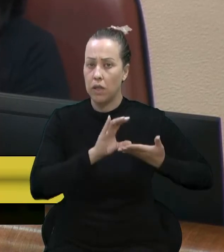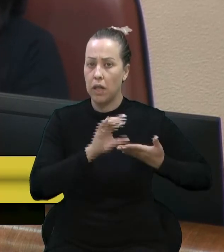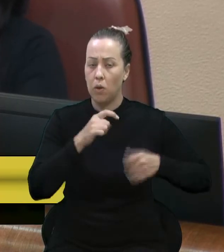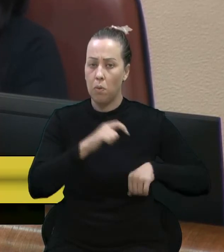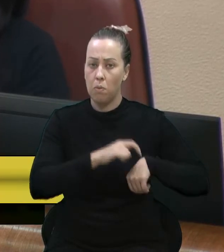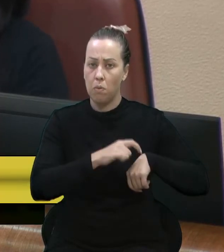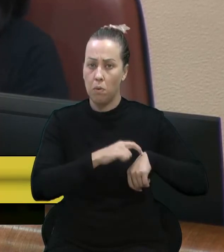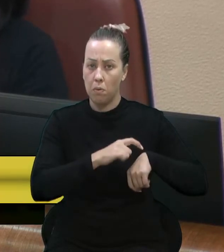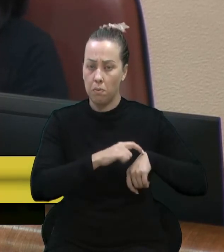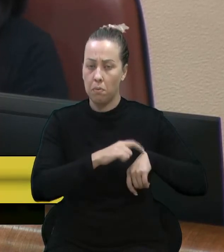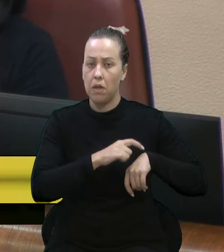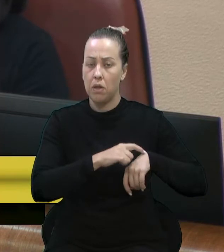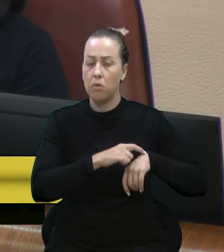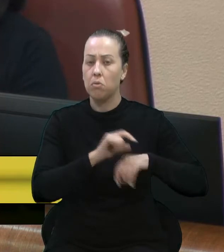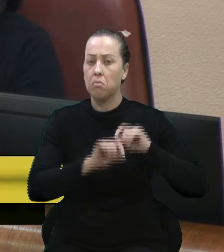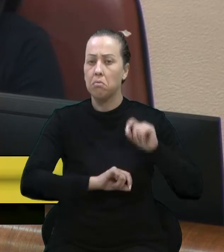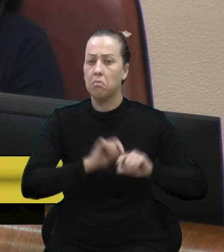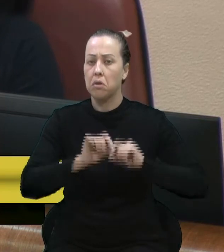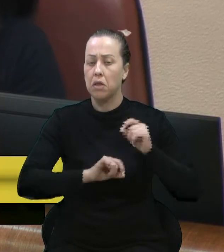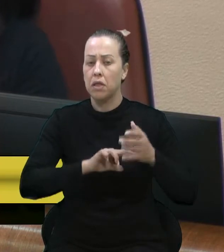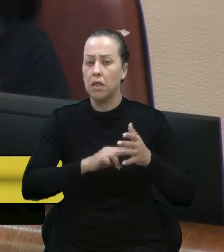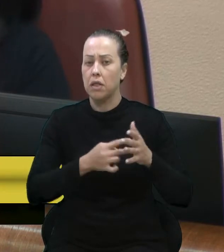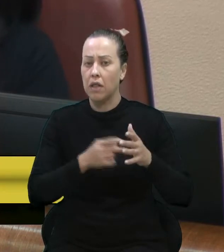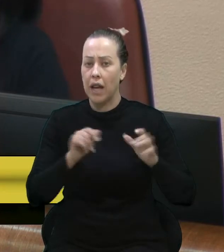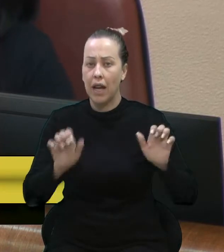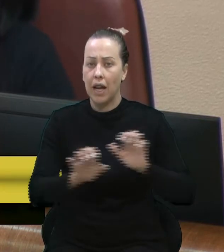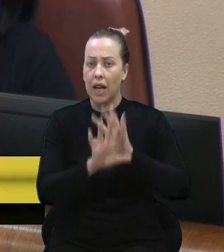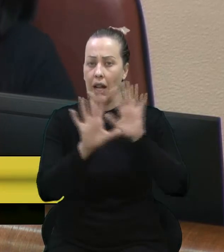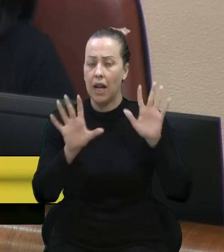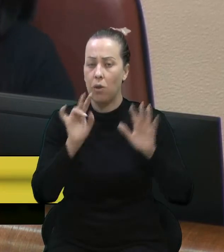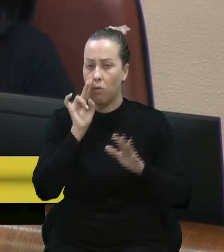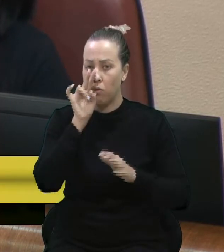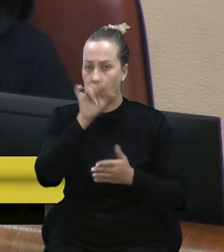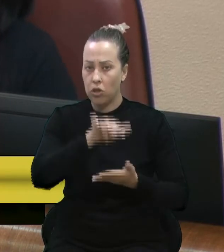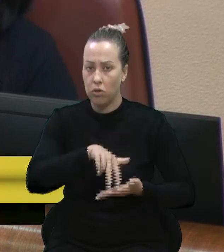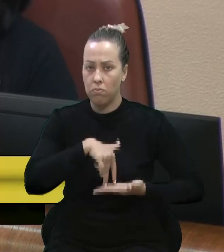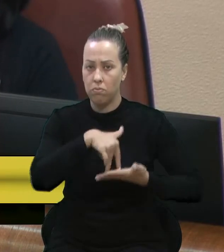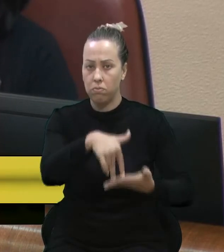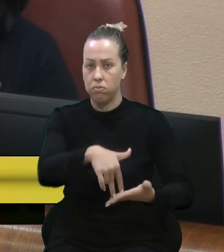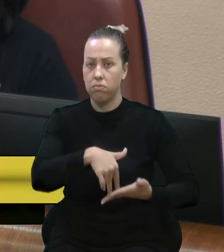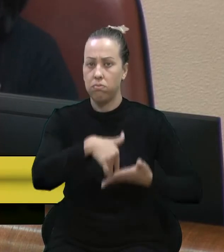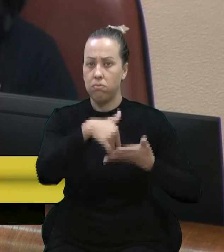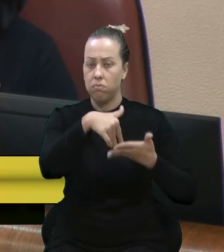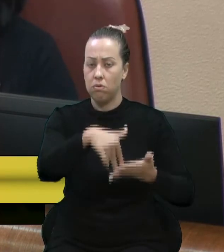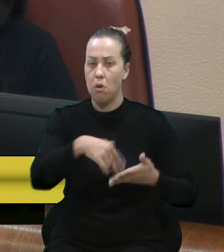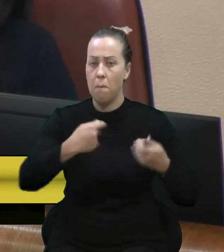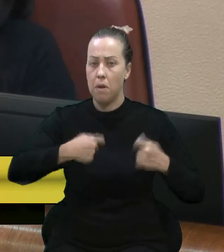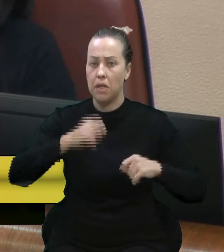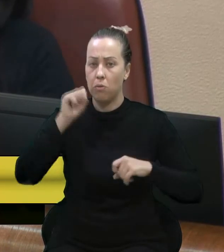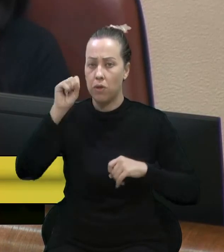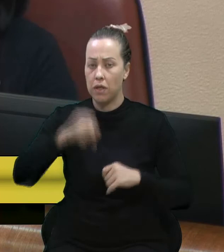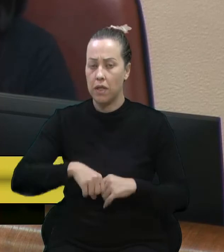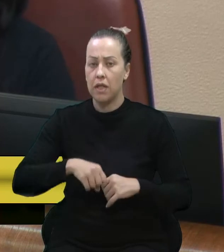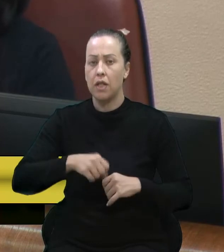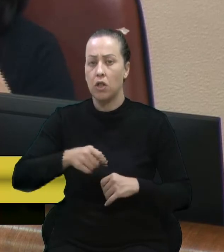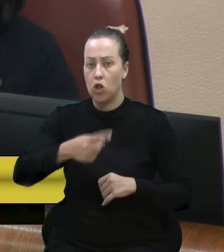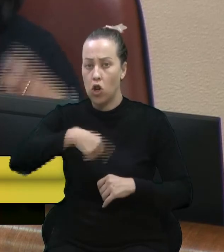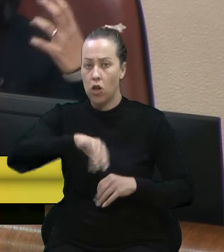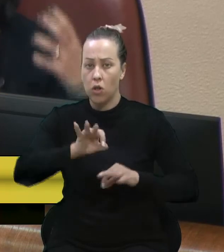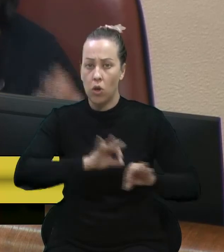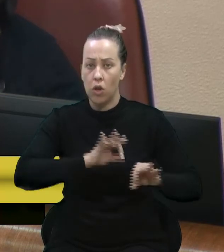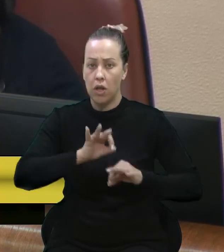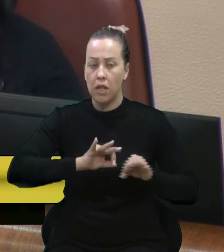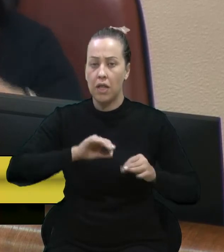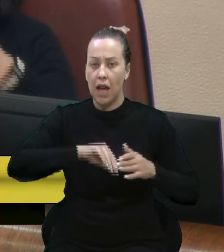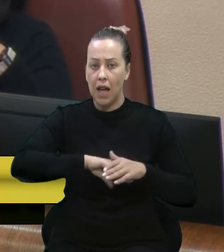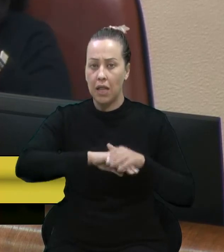momento e com essas alterações, é uma forma muito clara de fortalecimento, porque nós precisamos, sim, nos preparar para essa